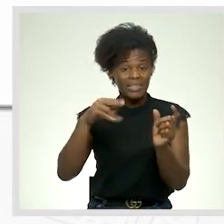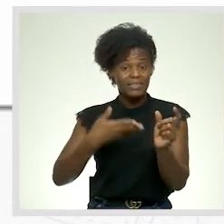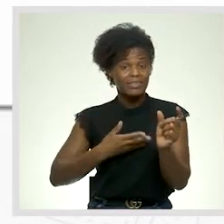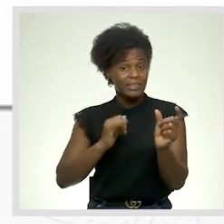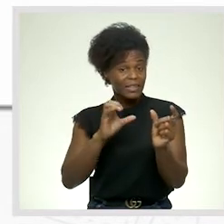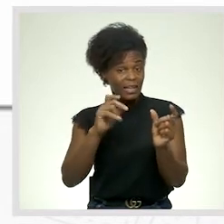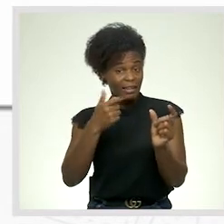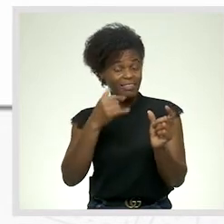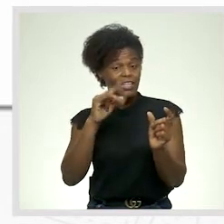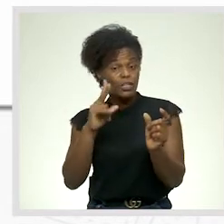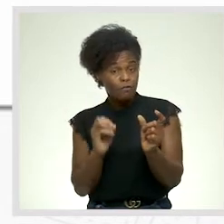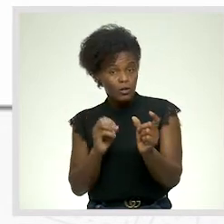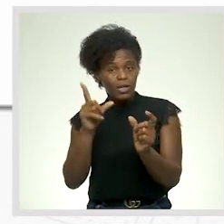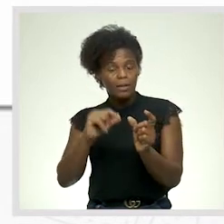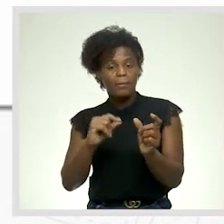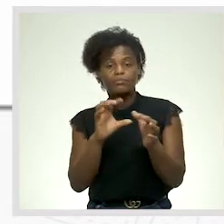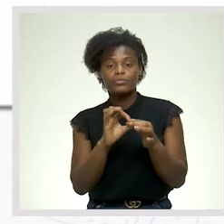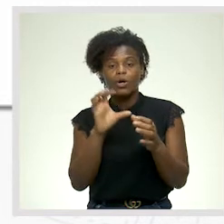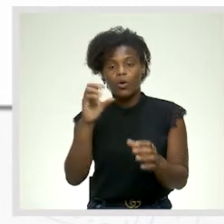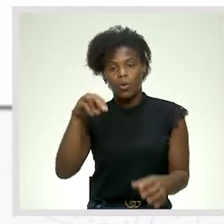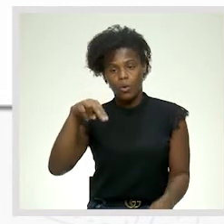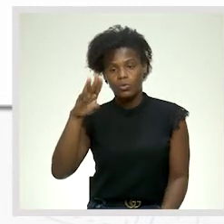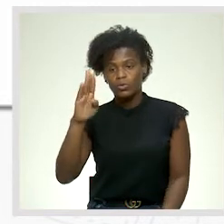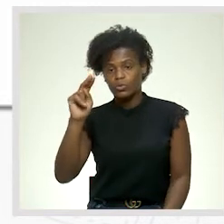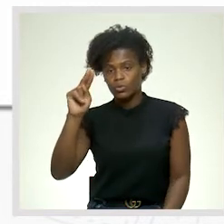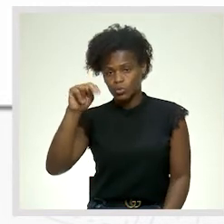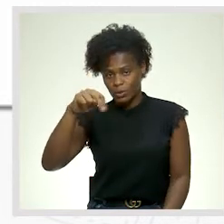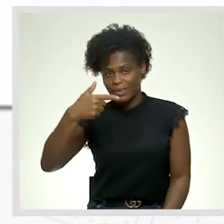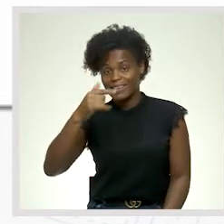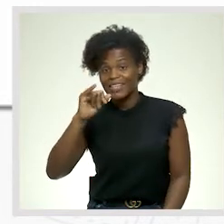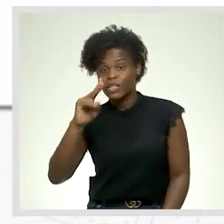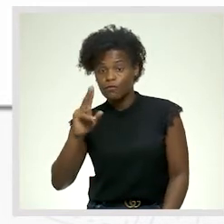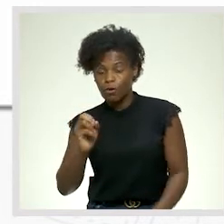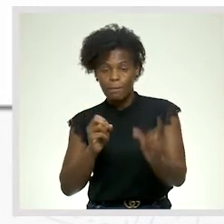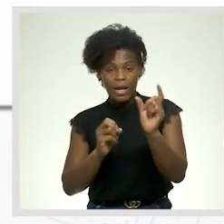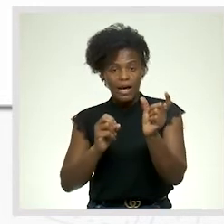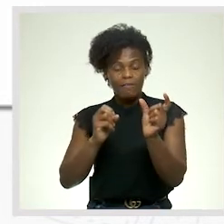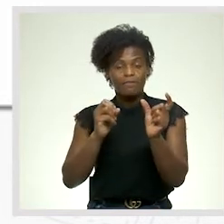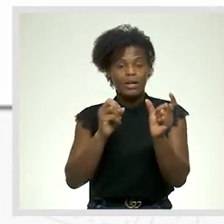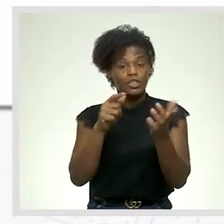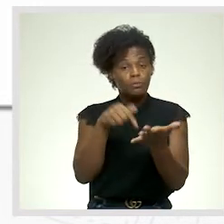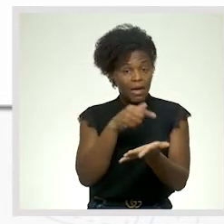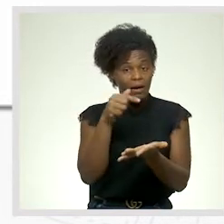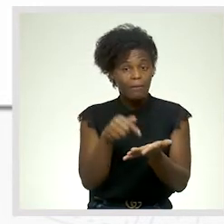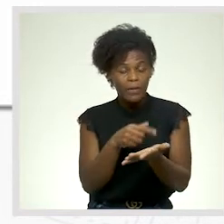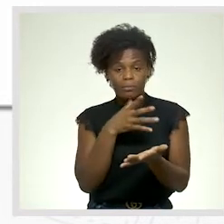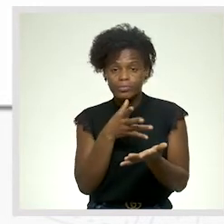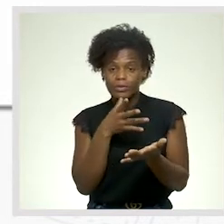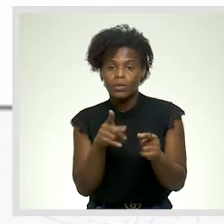conjuntivo. Espero seria, portanto, indicativo. Que estejas ao gozar seria, portanto, o modo